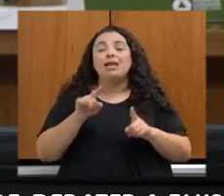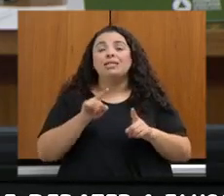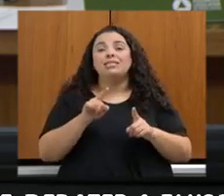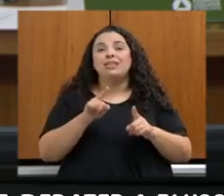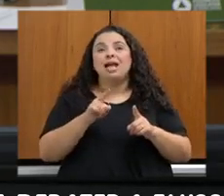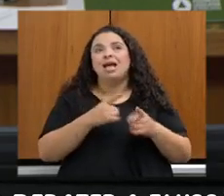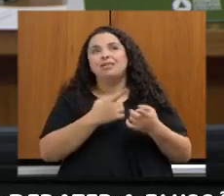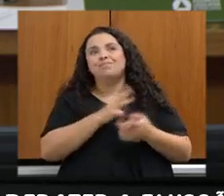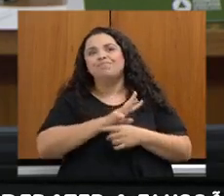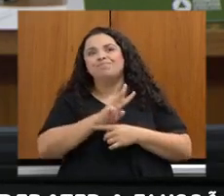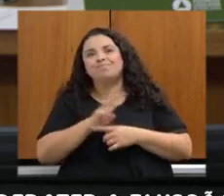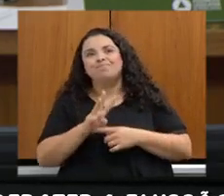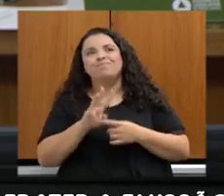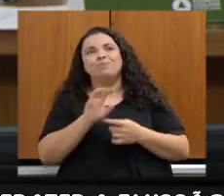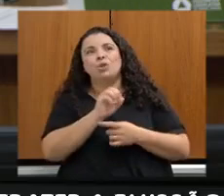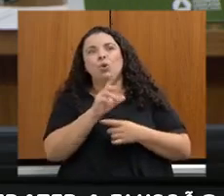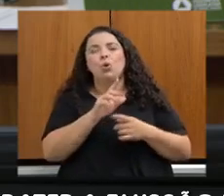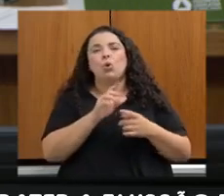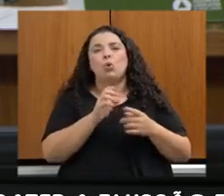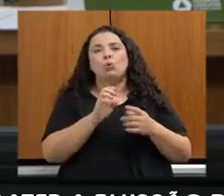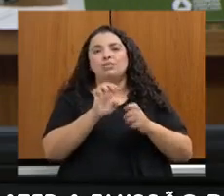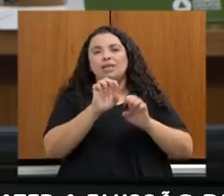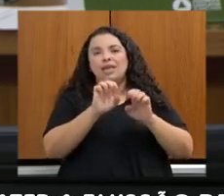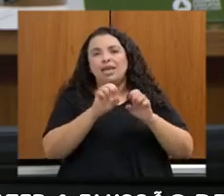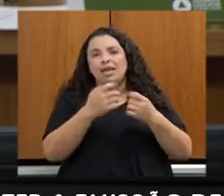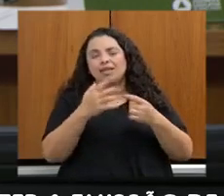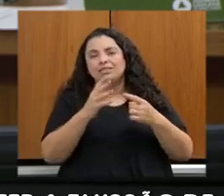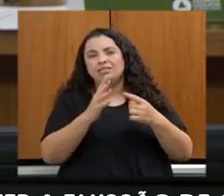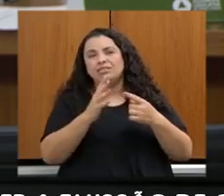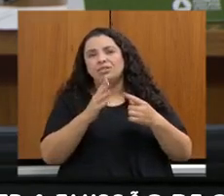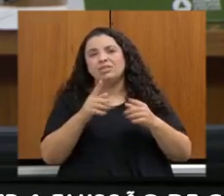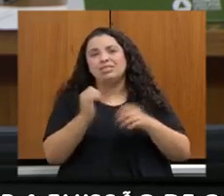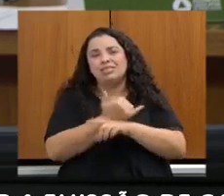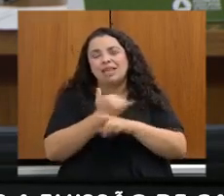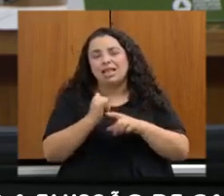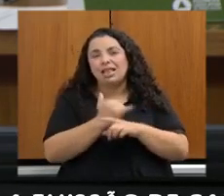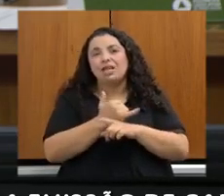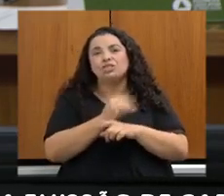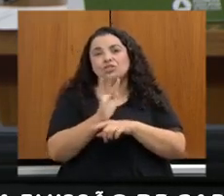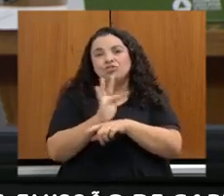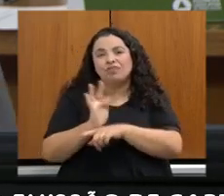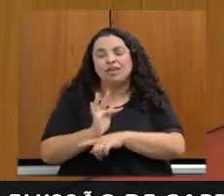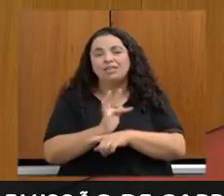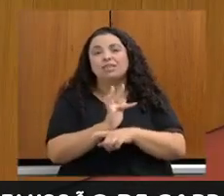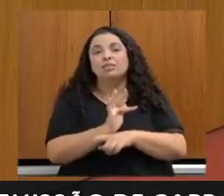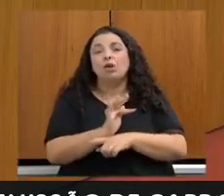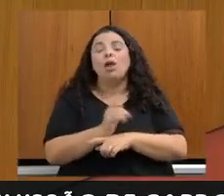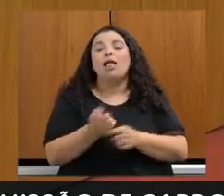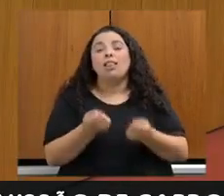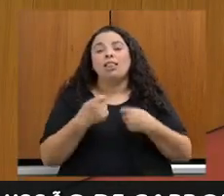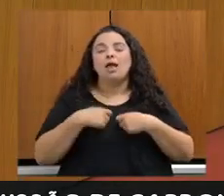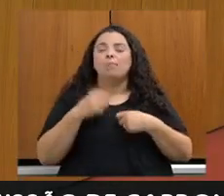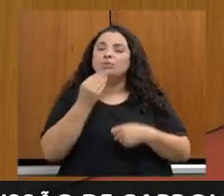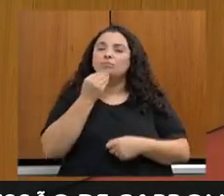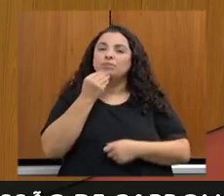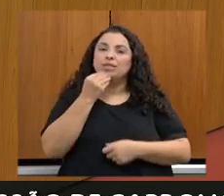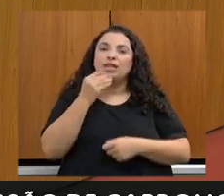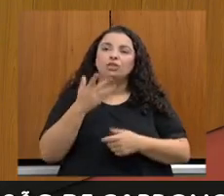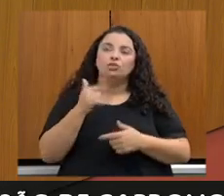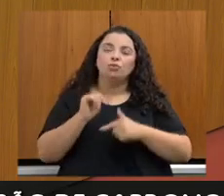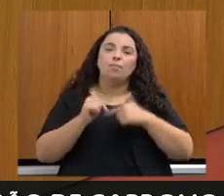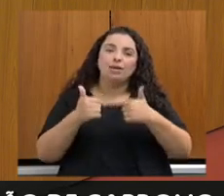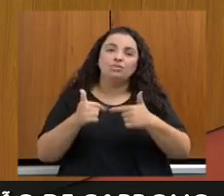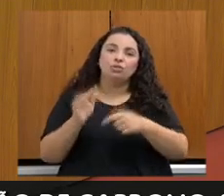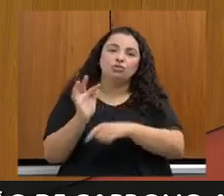ajudar para que essa equipe possa trabalhar de fato mais na estratégia e na inteligência da ação. Eu quero registrar aqui